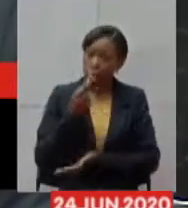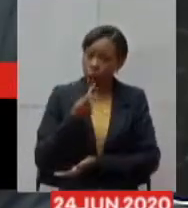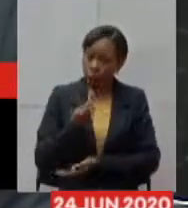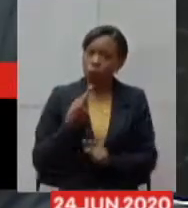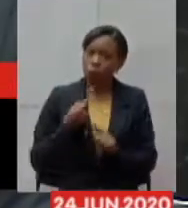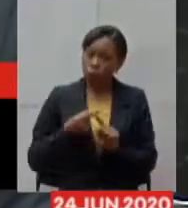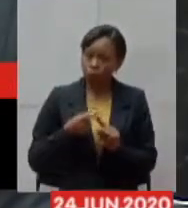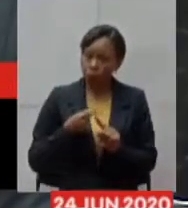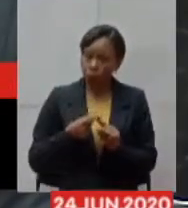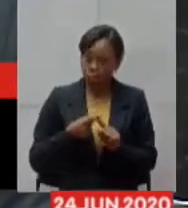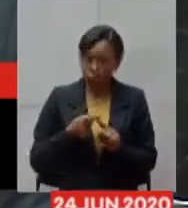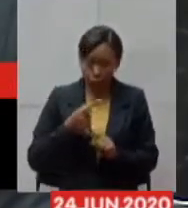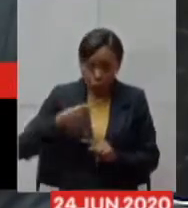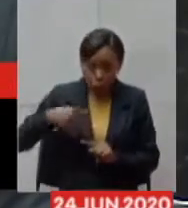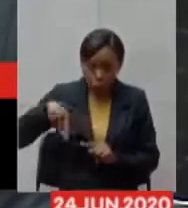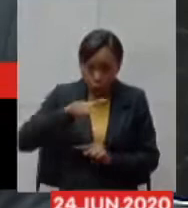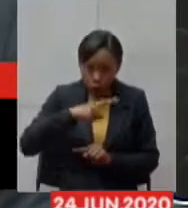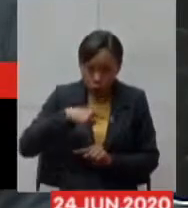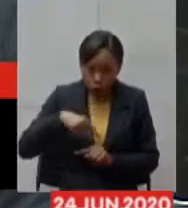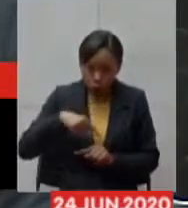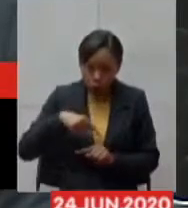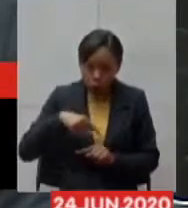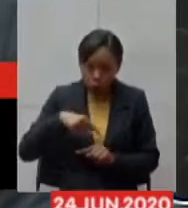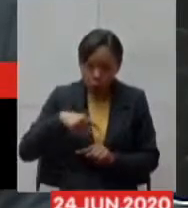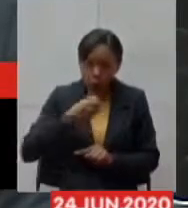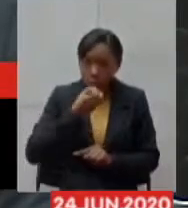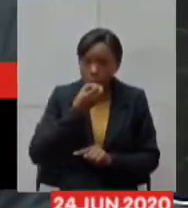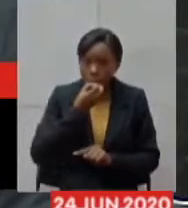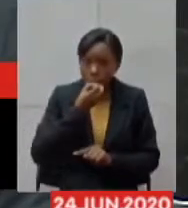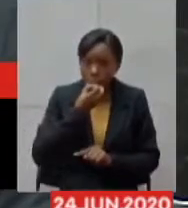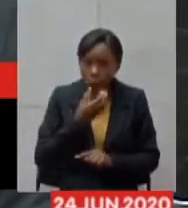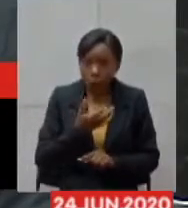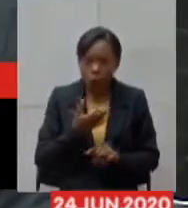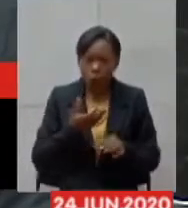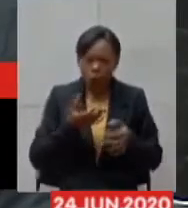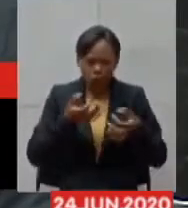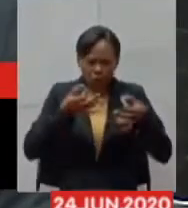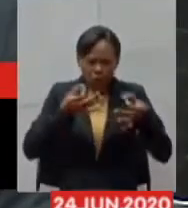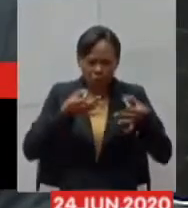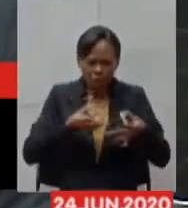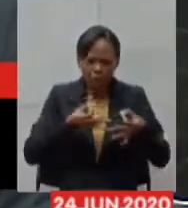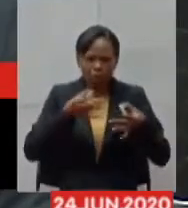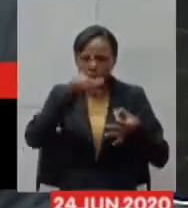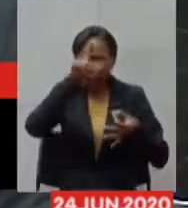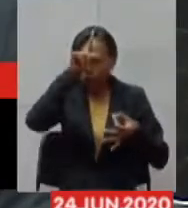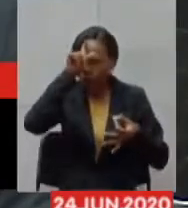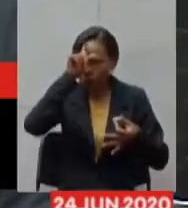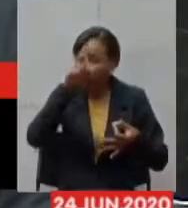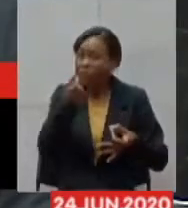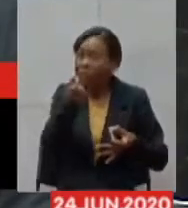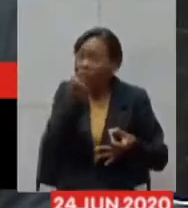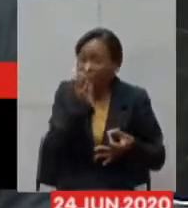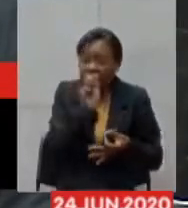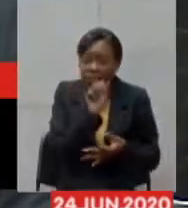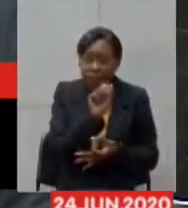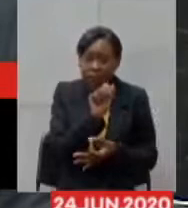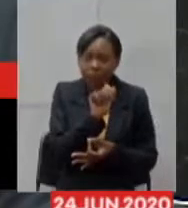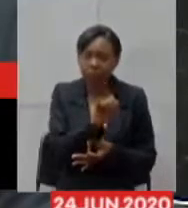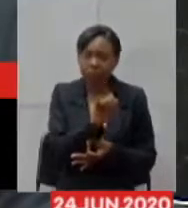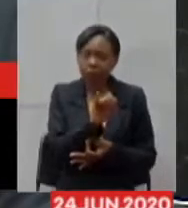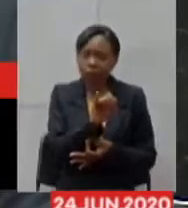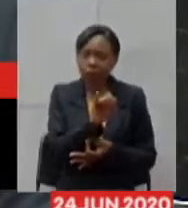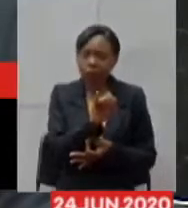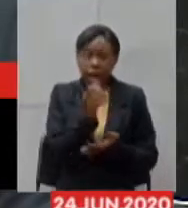nós termos capacidade hospitalar de atender todo mundo que chega é nós tendo nós